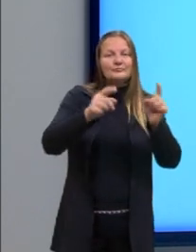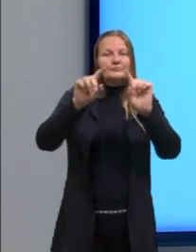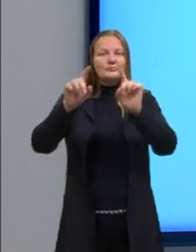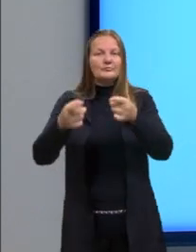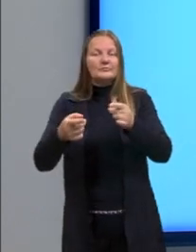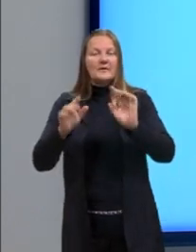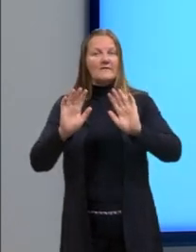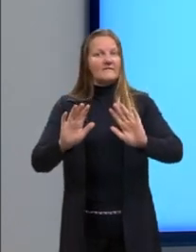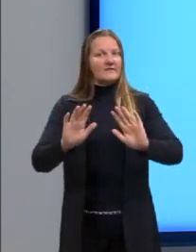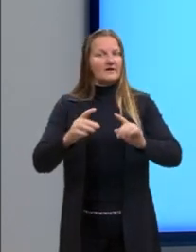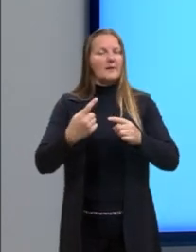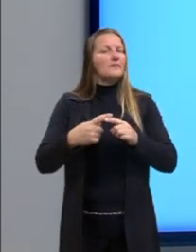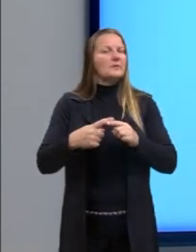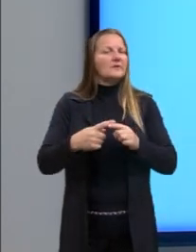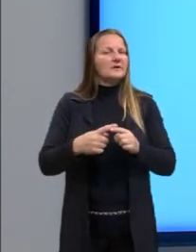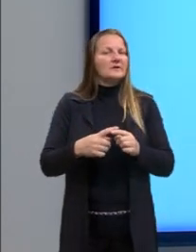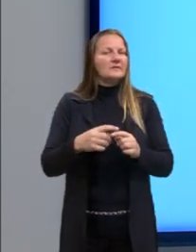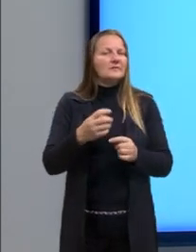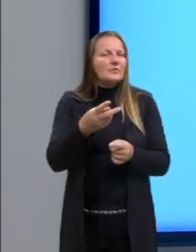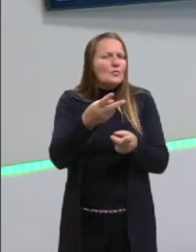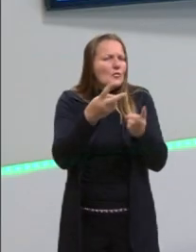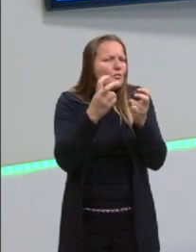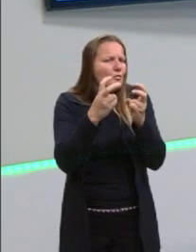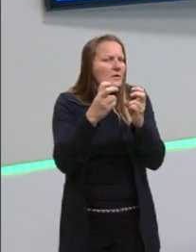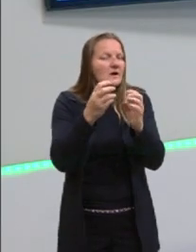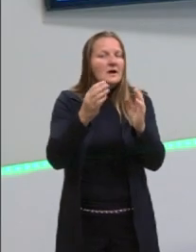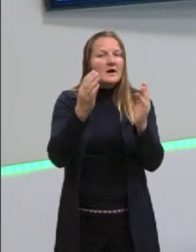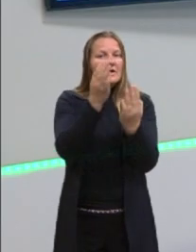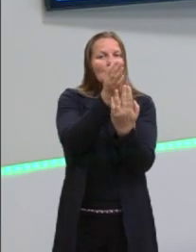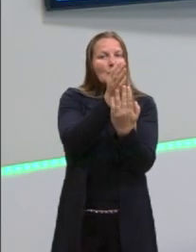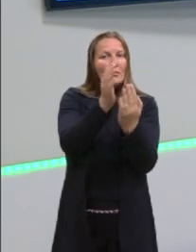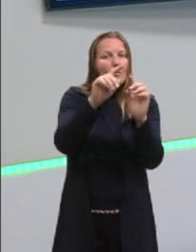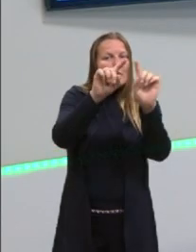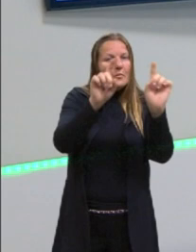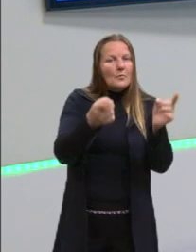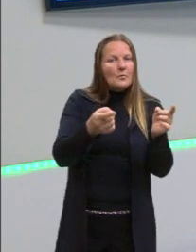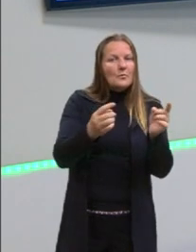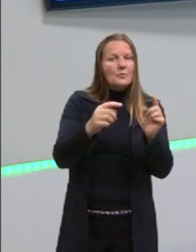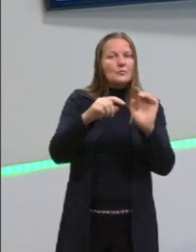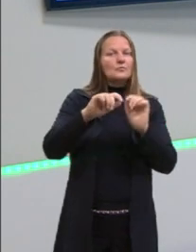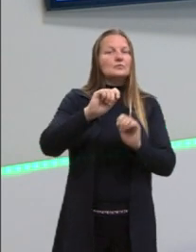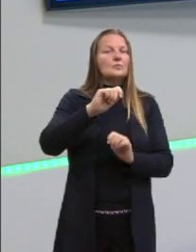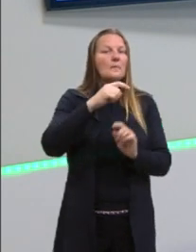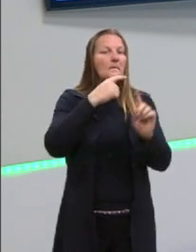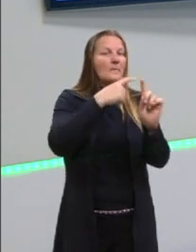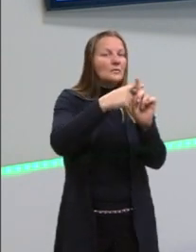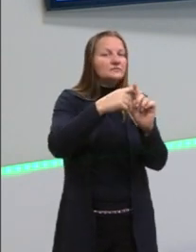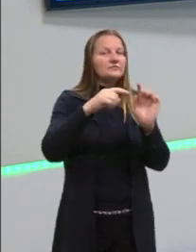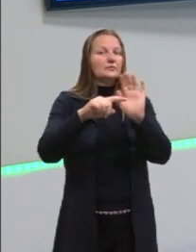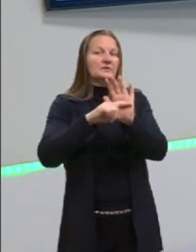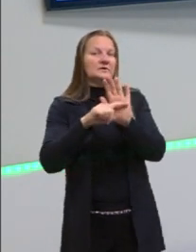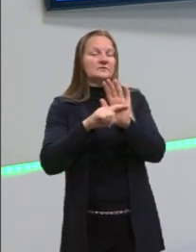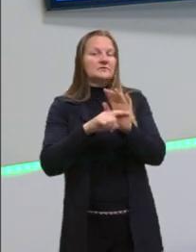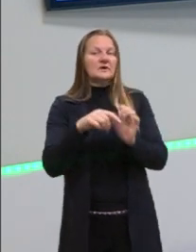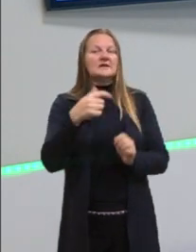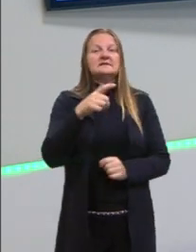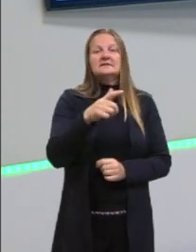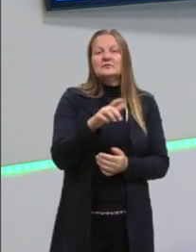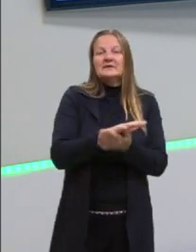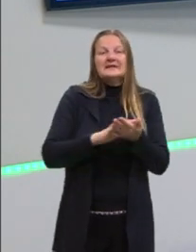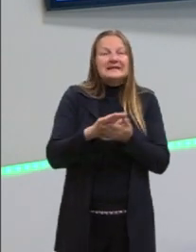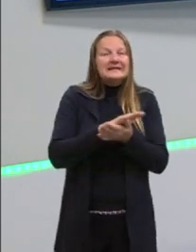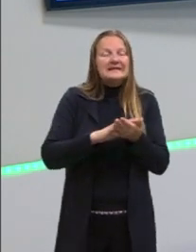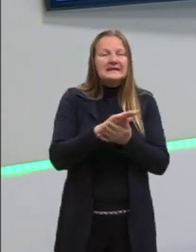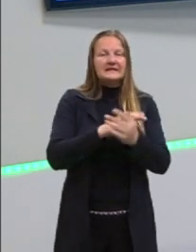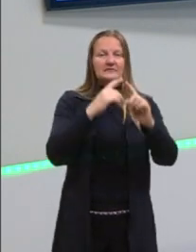Porque é sempre importante a gente ver o sinal que tem entre os dois parênteses. Se não tem sinal, é multiplicação, então a